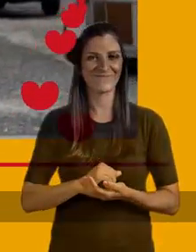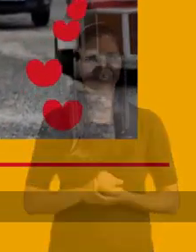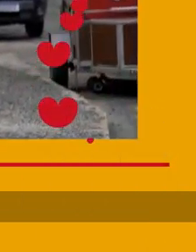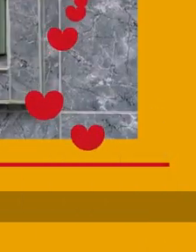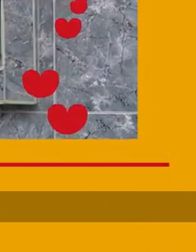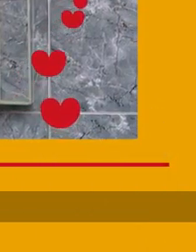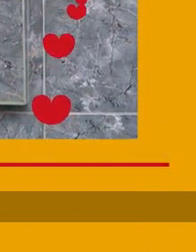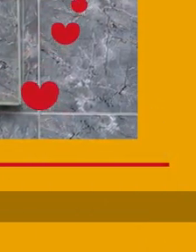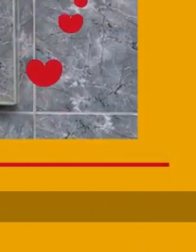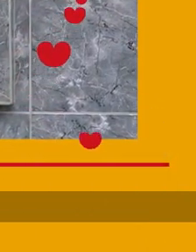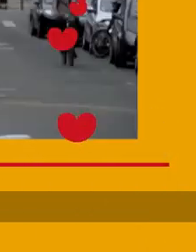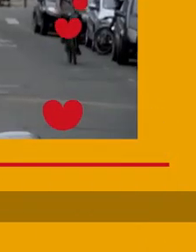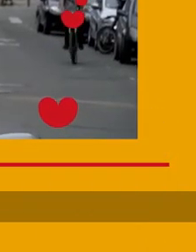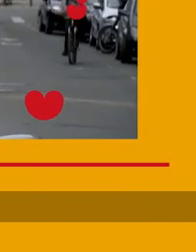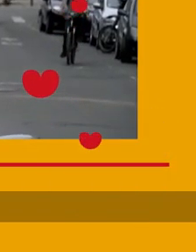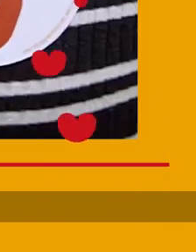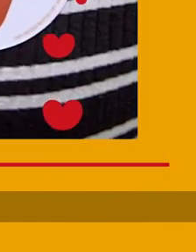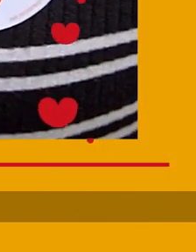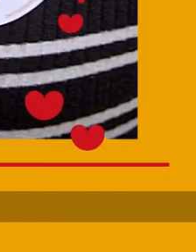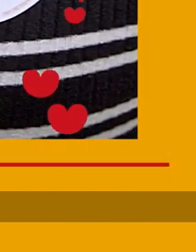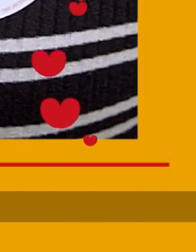às duas da tarde. Agora é meia-cinco. Manu! Vamos lá.